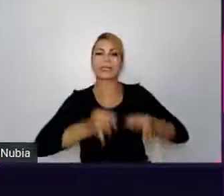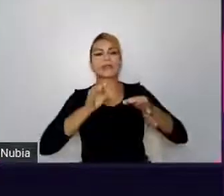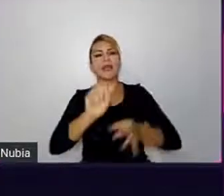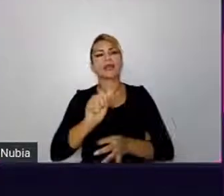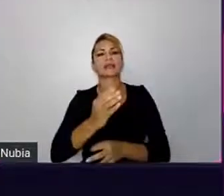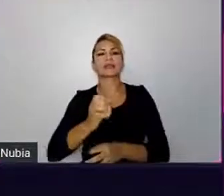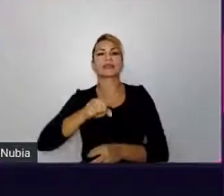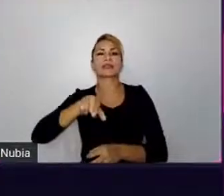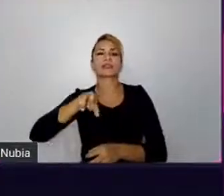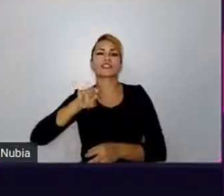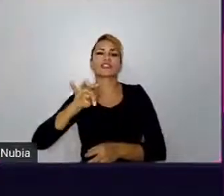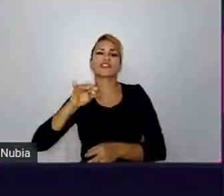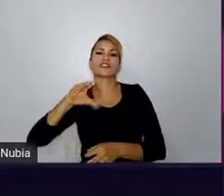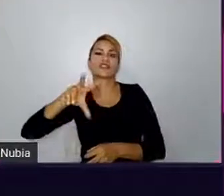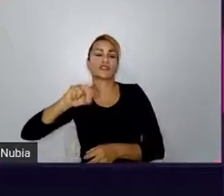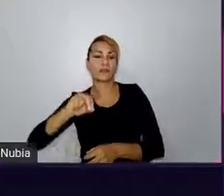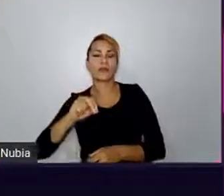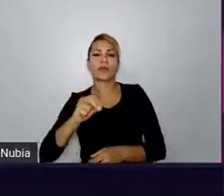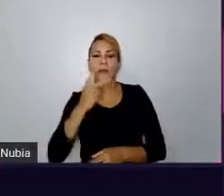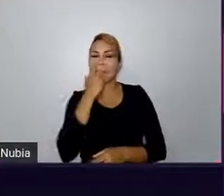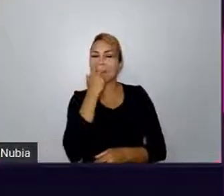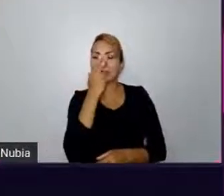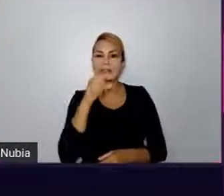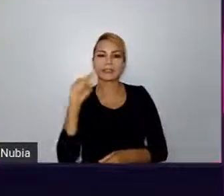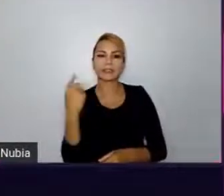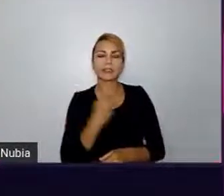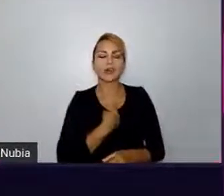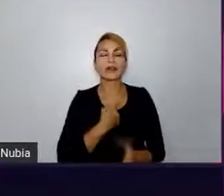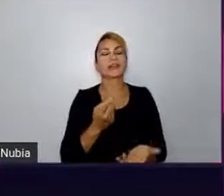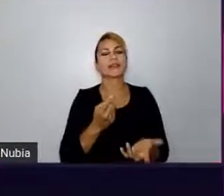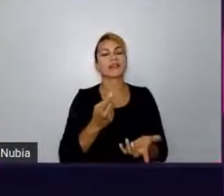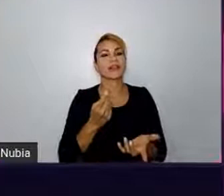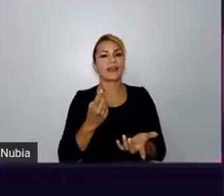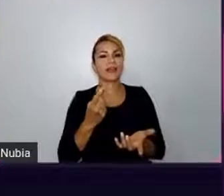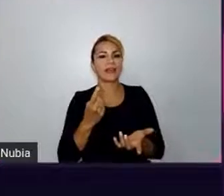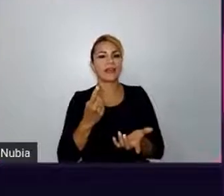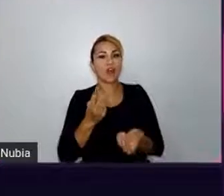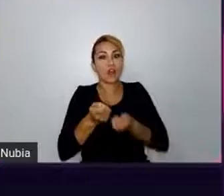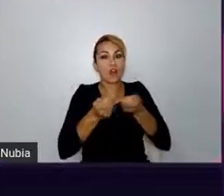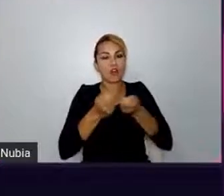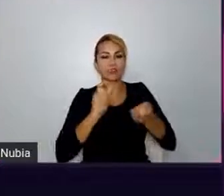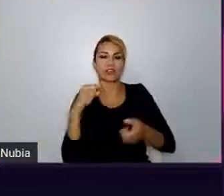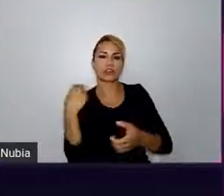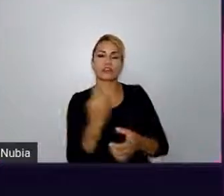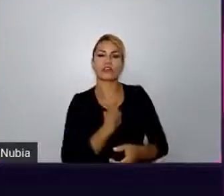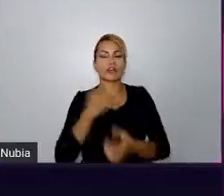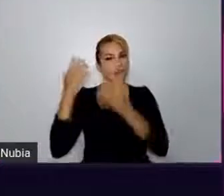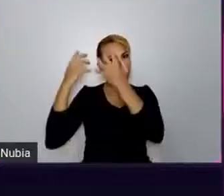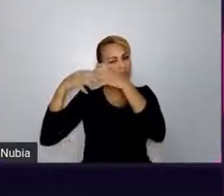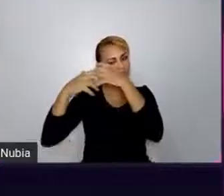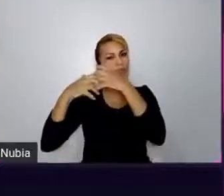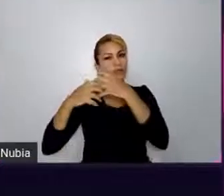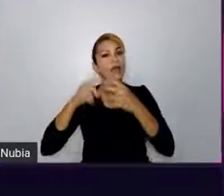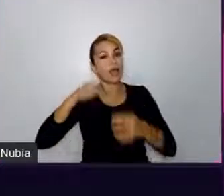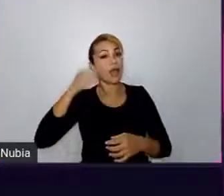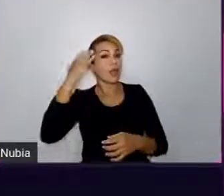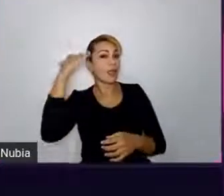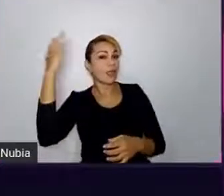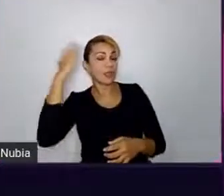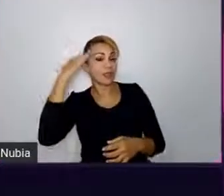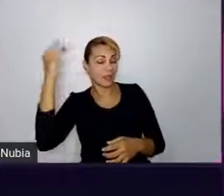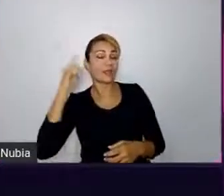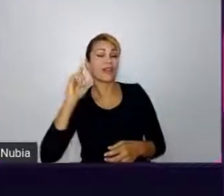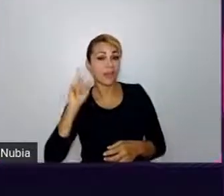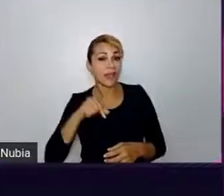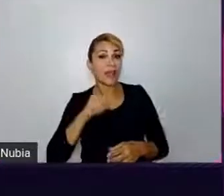armadilhas que o cérebro acaba criando para a gente. De acordo com essa teoria, a comunicação não